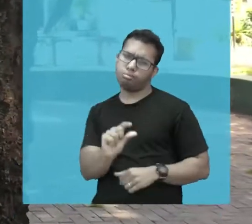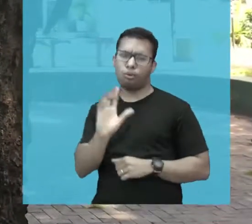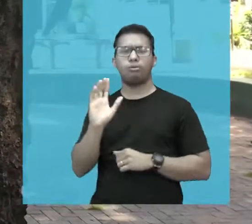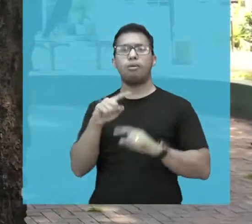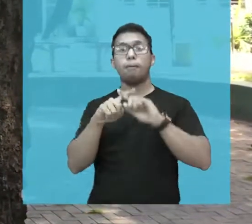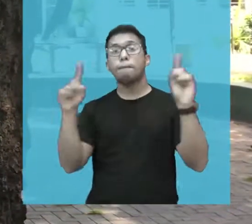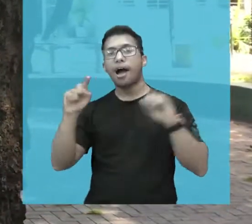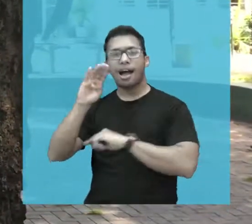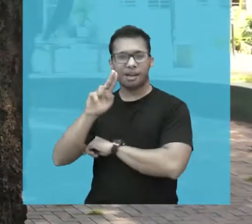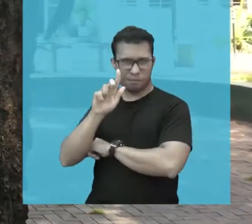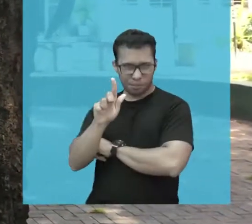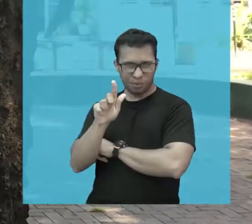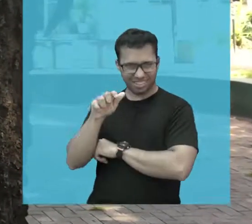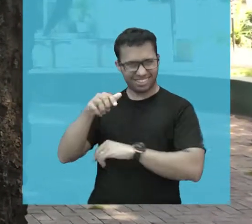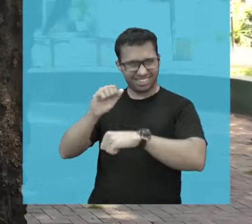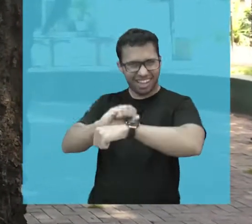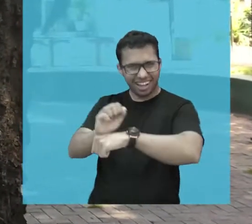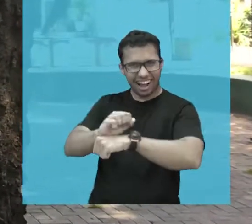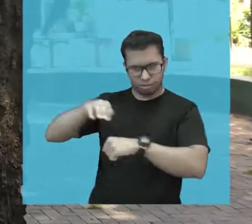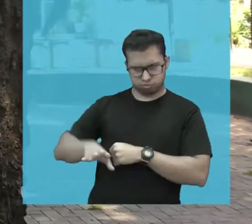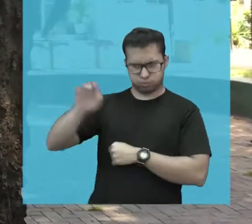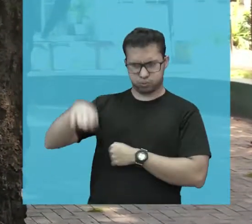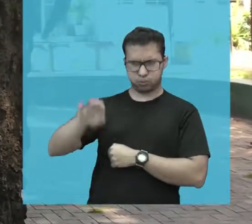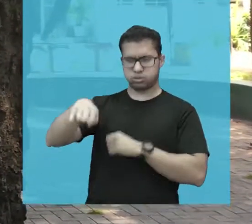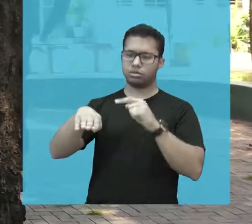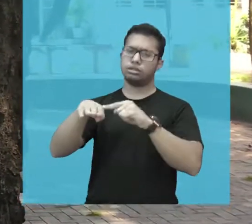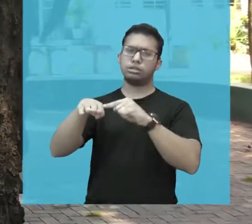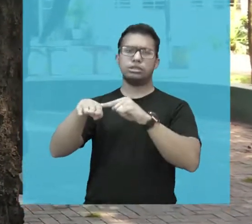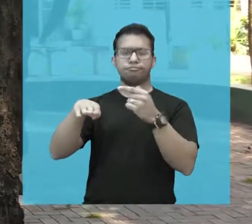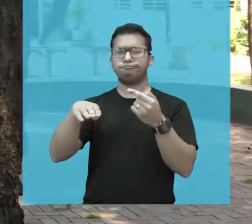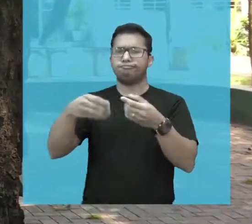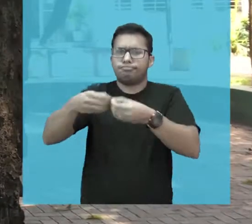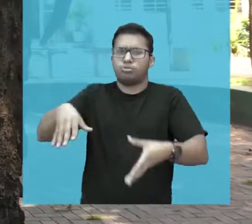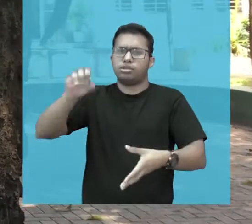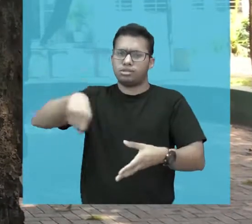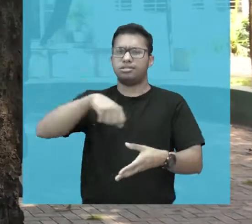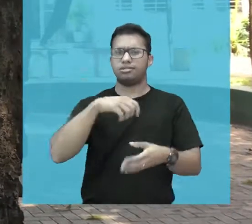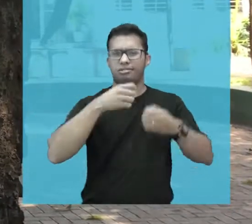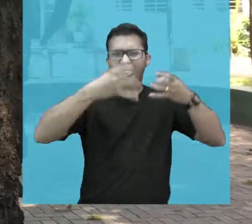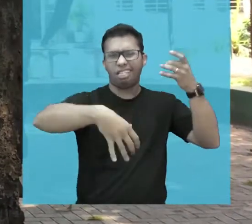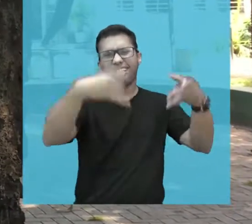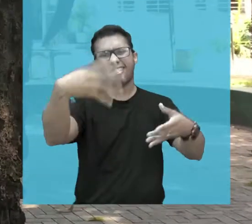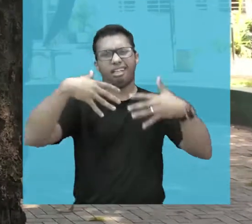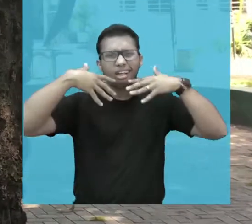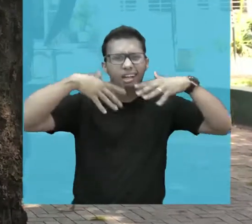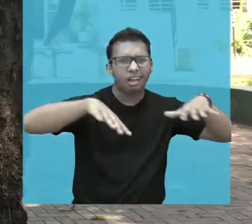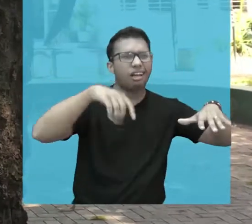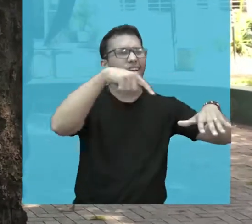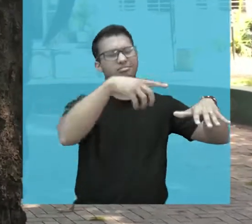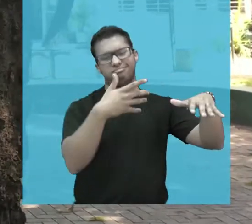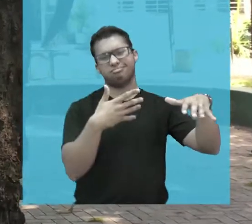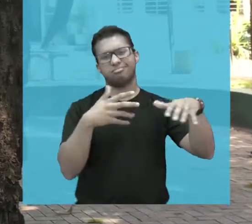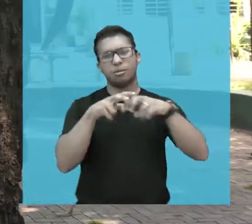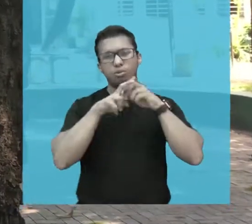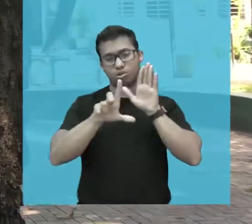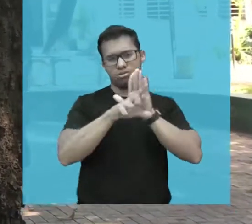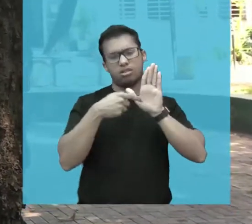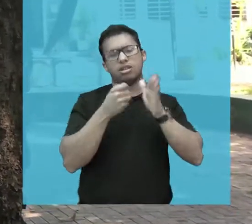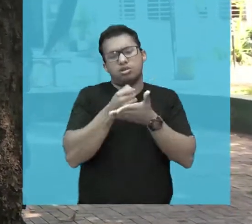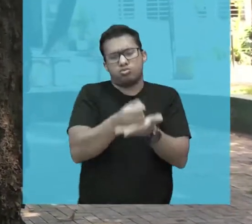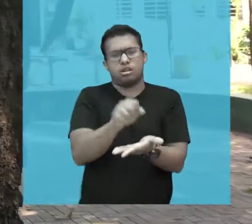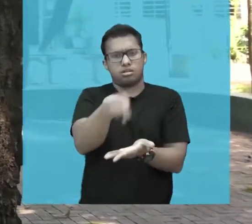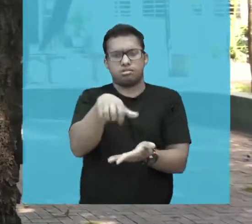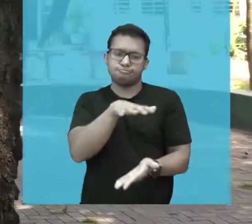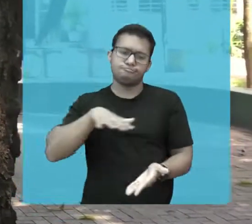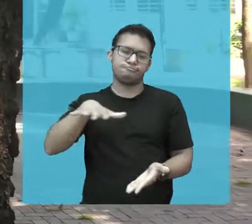eles não, digamos assim, têm um depurador para fazer com que esses gases não interfiram no meio ambiente local. Então, sim, essa lei vai